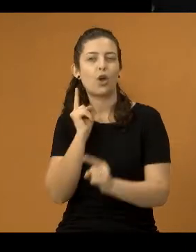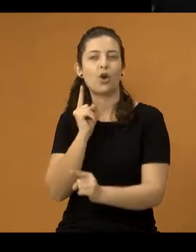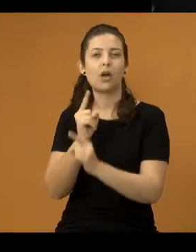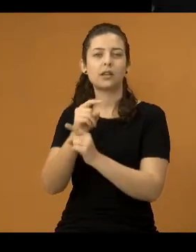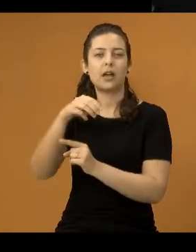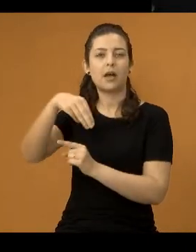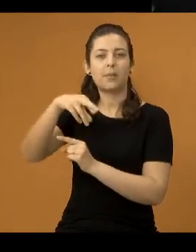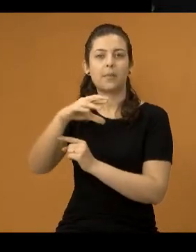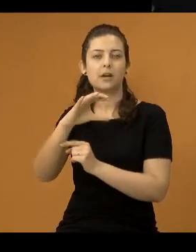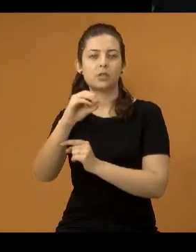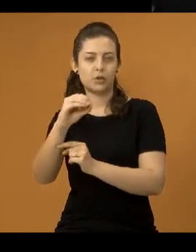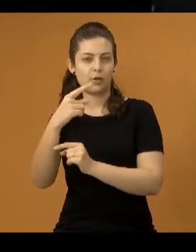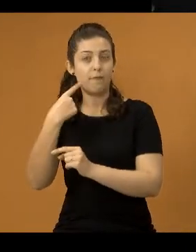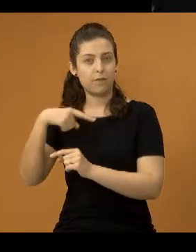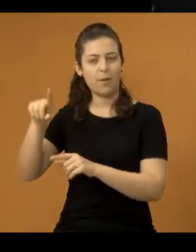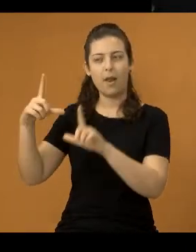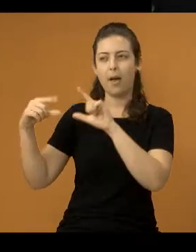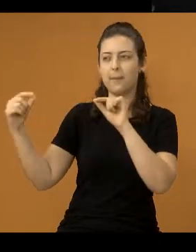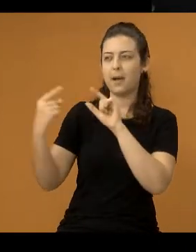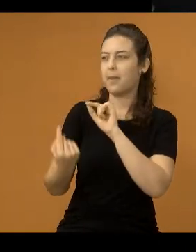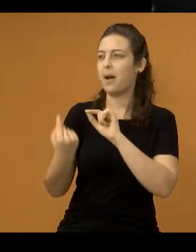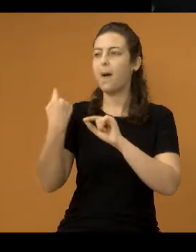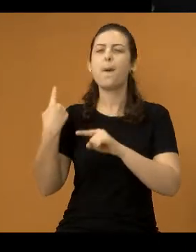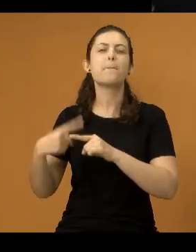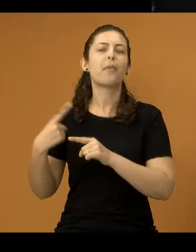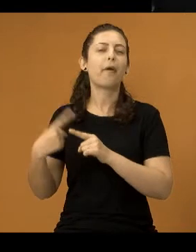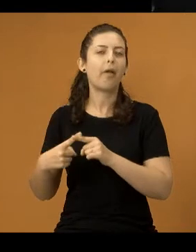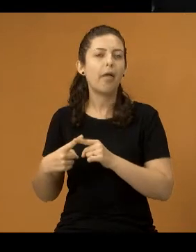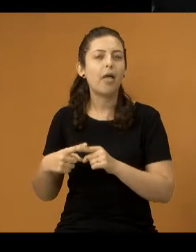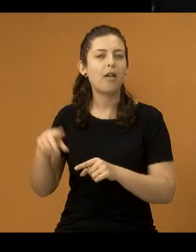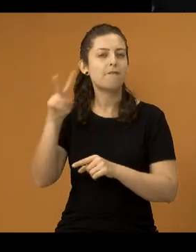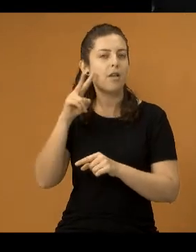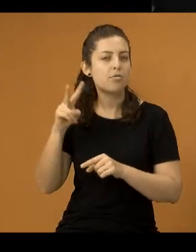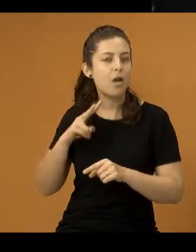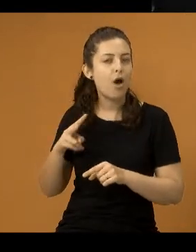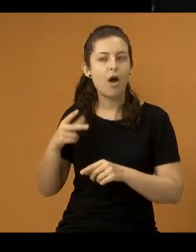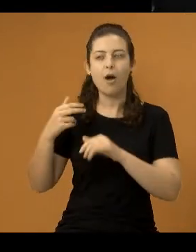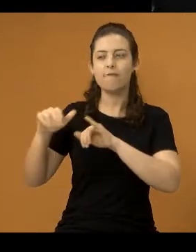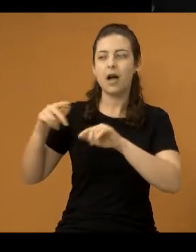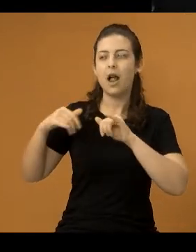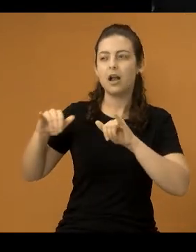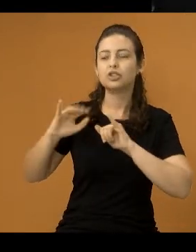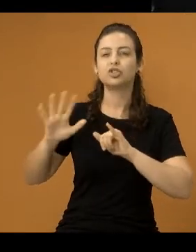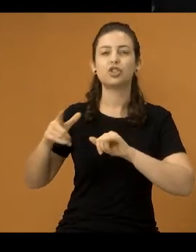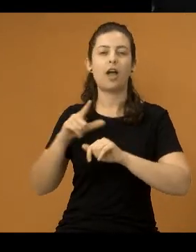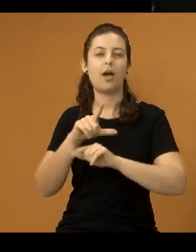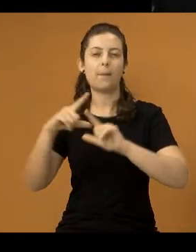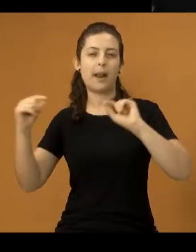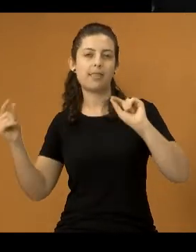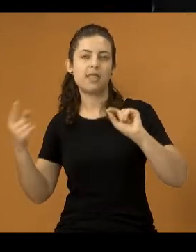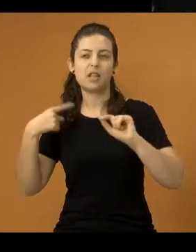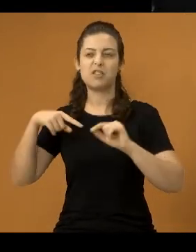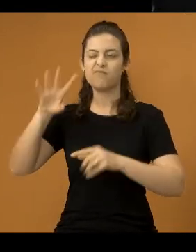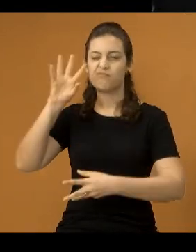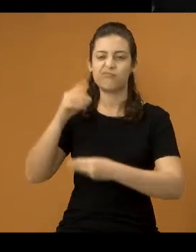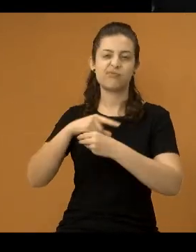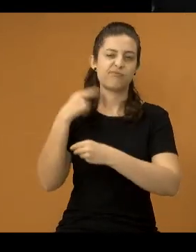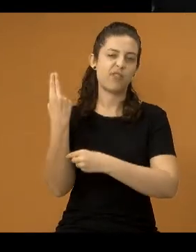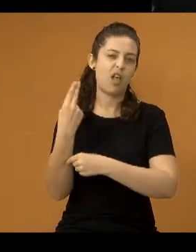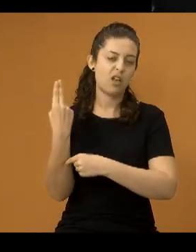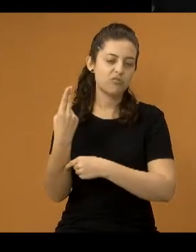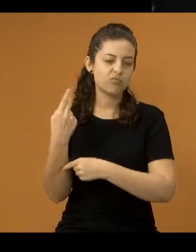Quantos vereadores falaram, vão para Brasília para quê? Vereadora falando assim, já fui para Brasília e não resolveu nada.